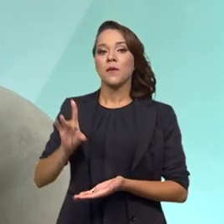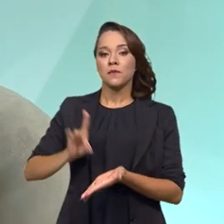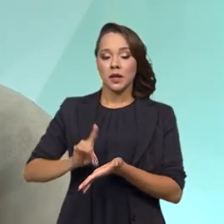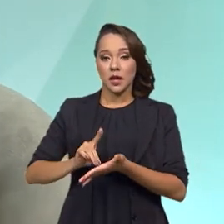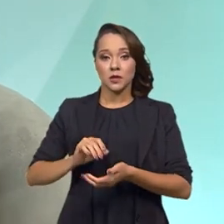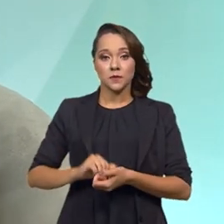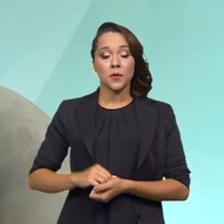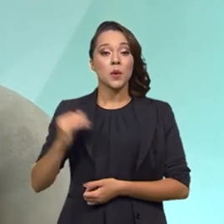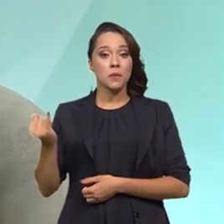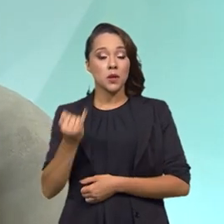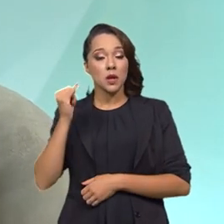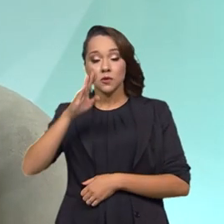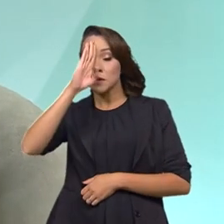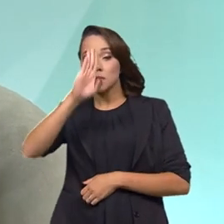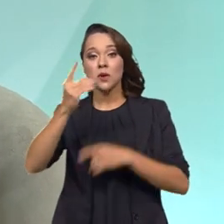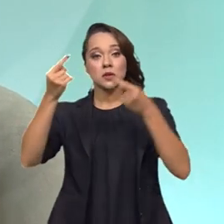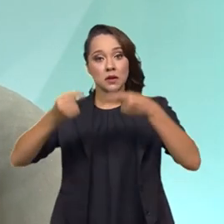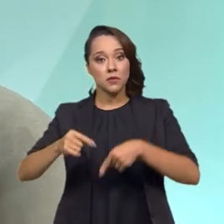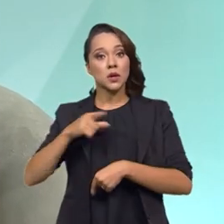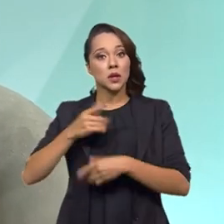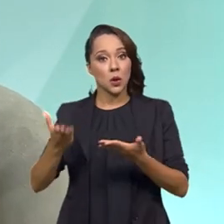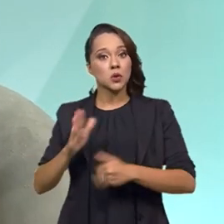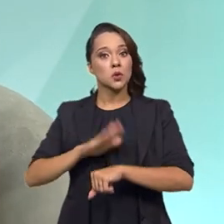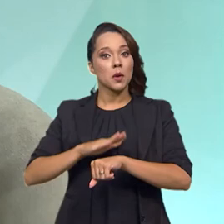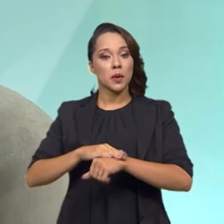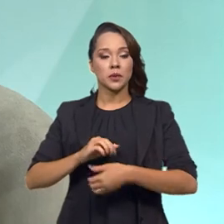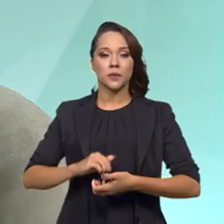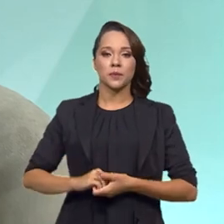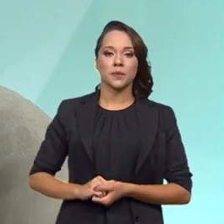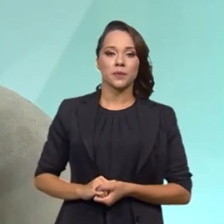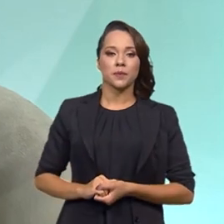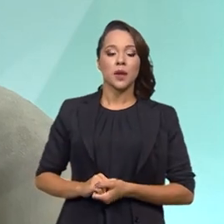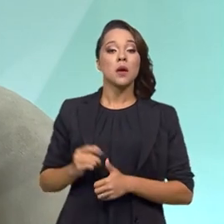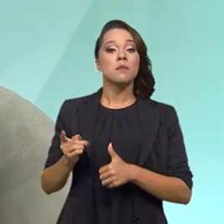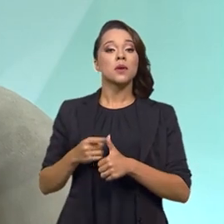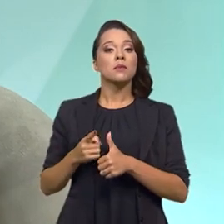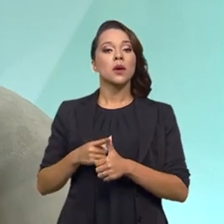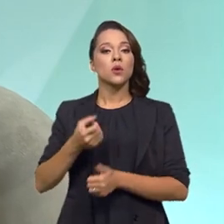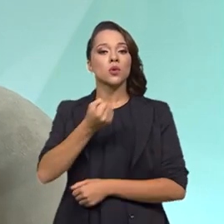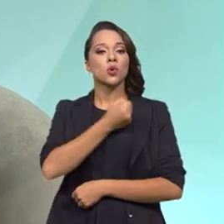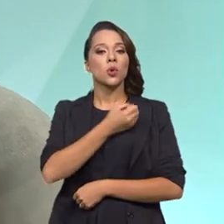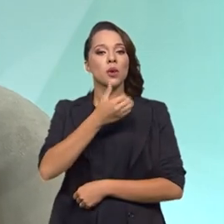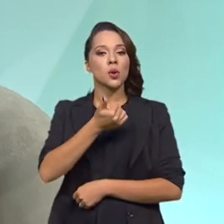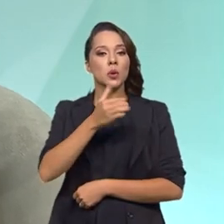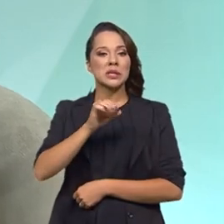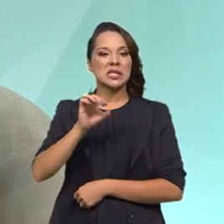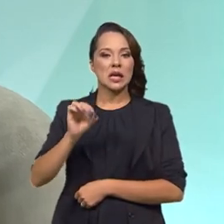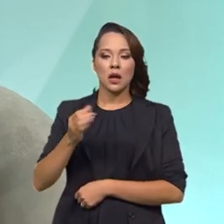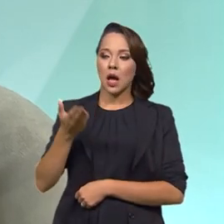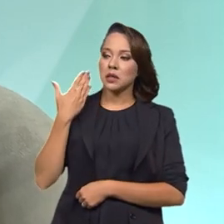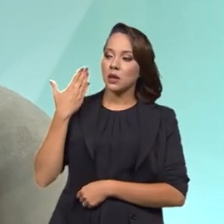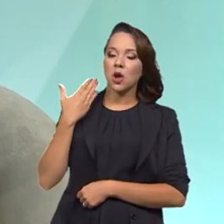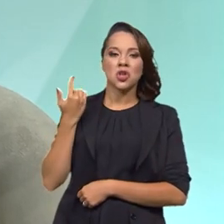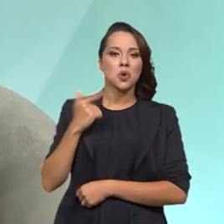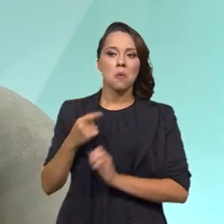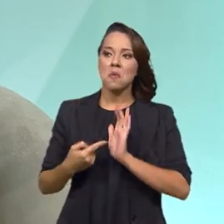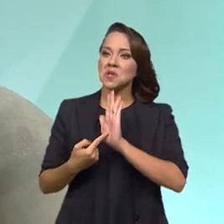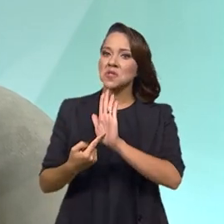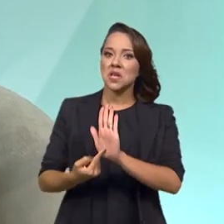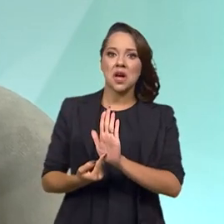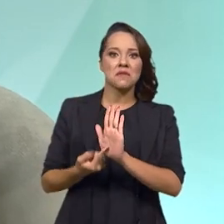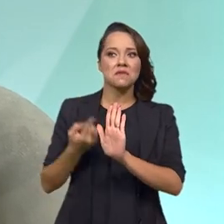que esse é o maior desafio que nós temos no momento. Primeiro, porque o Disque 100 anterior, ele não mostrava um retrato